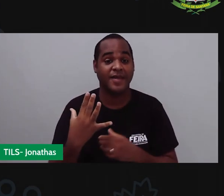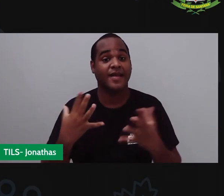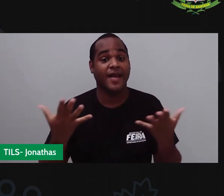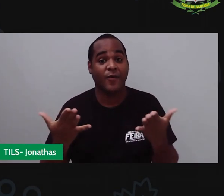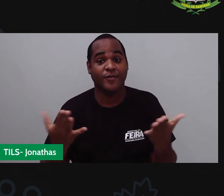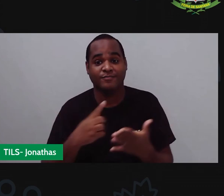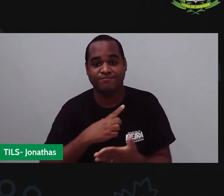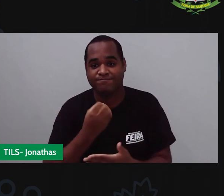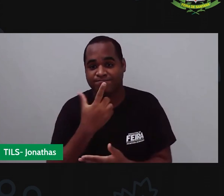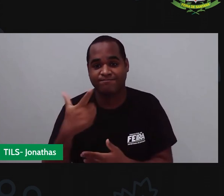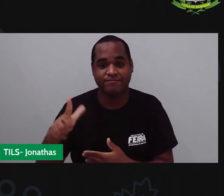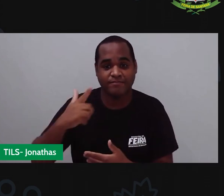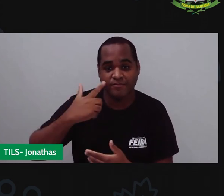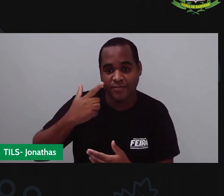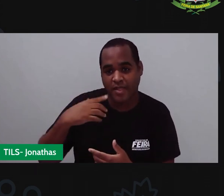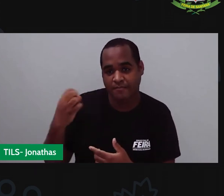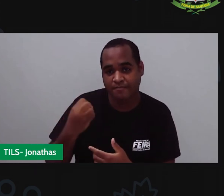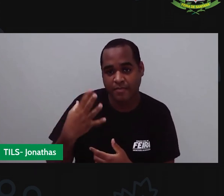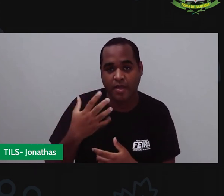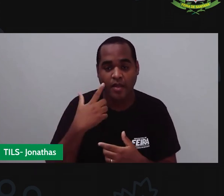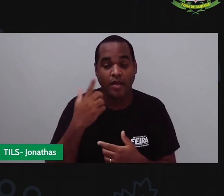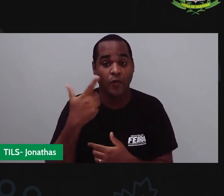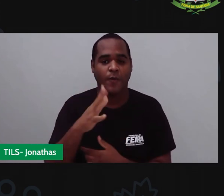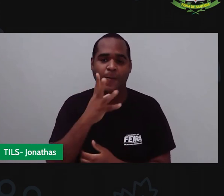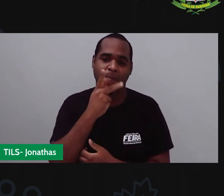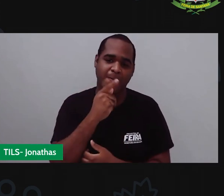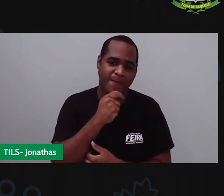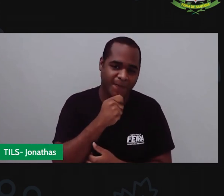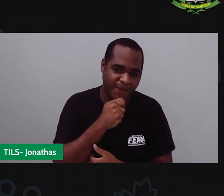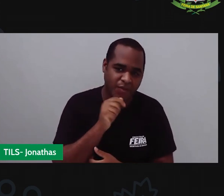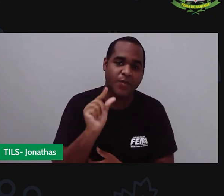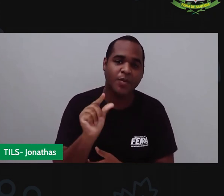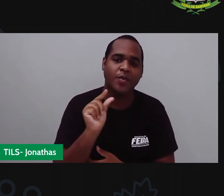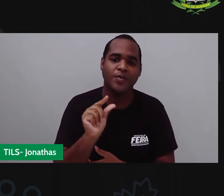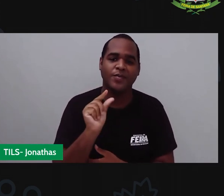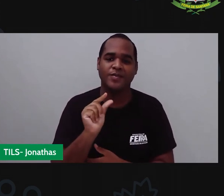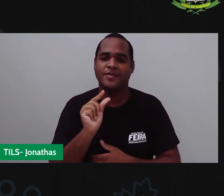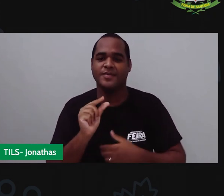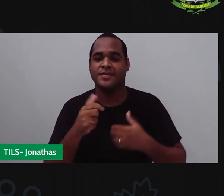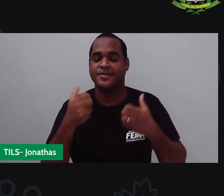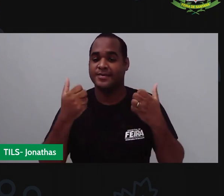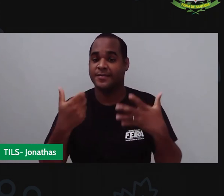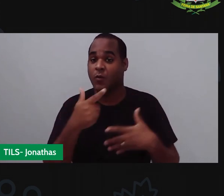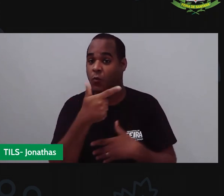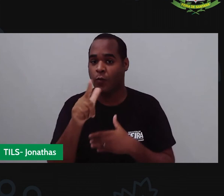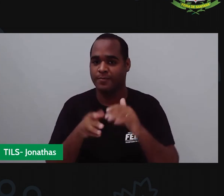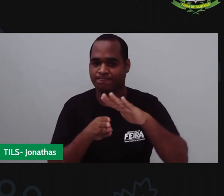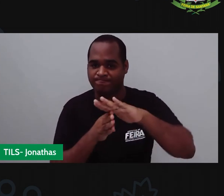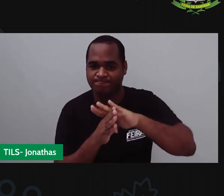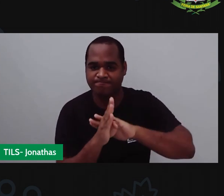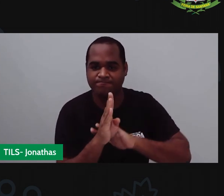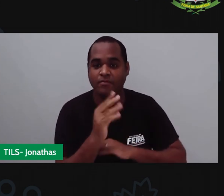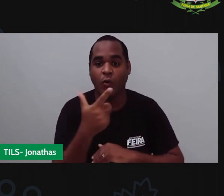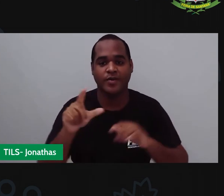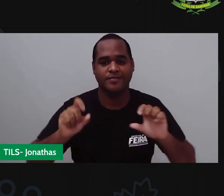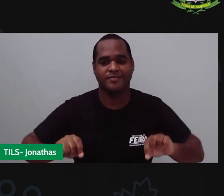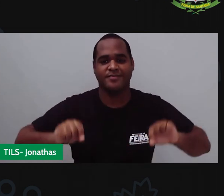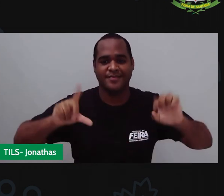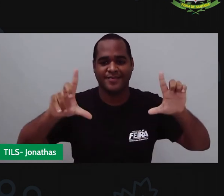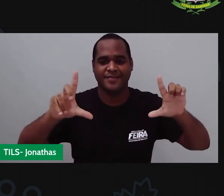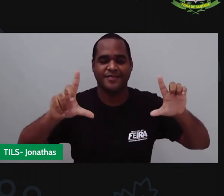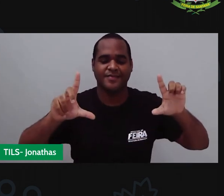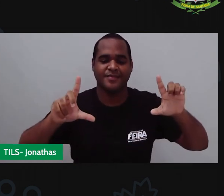como num passe de mágica um pouquinho mais demorado, entra agora a outra tela,